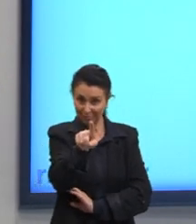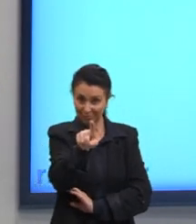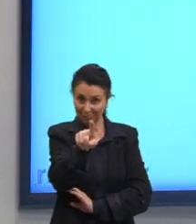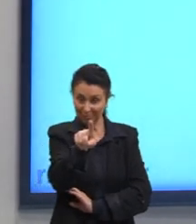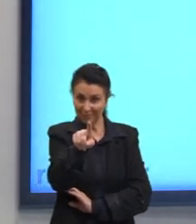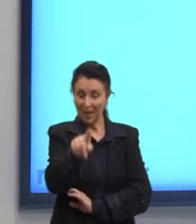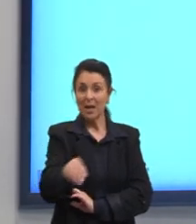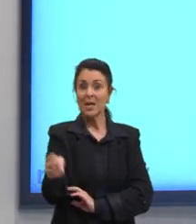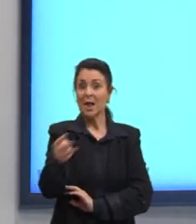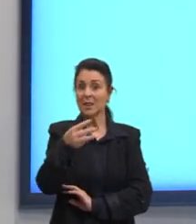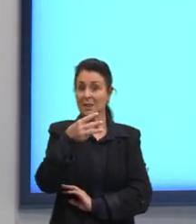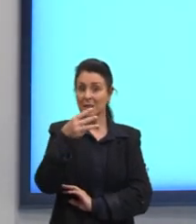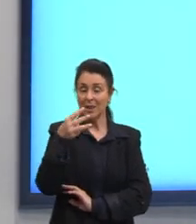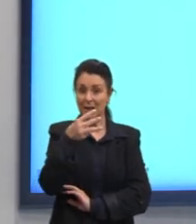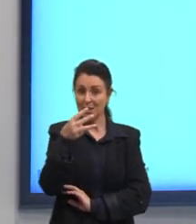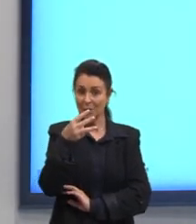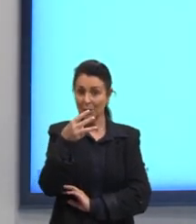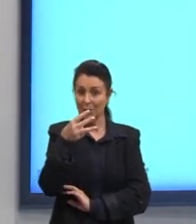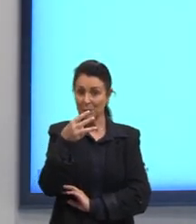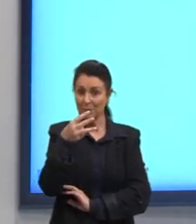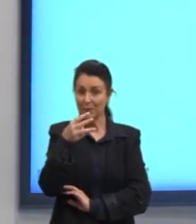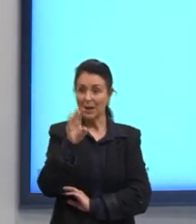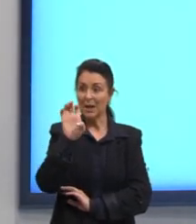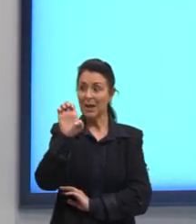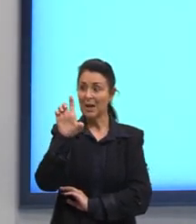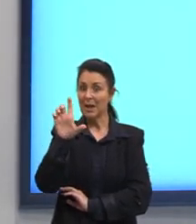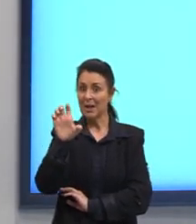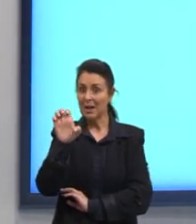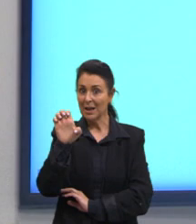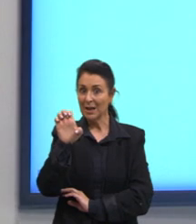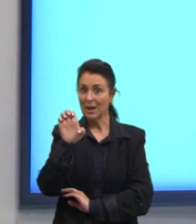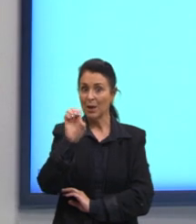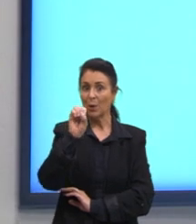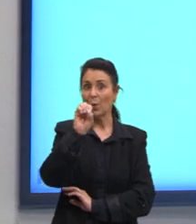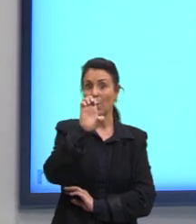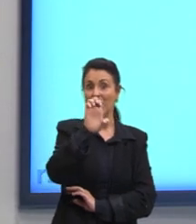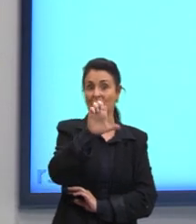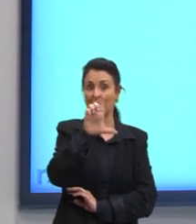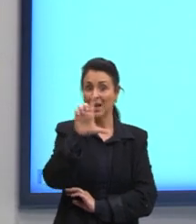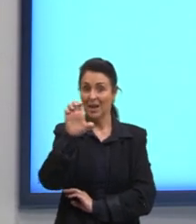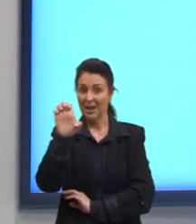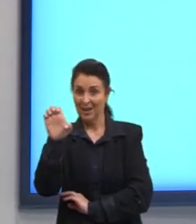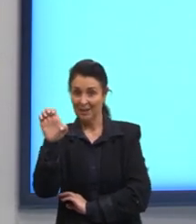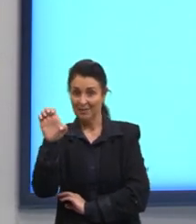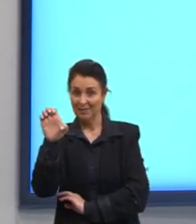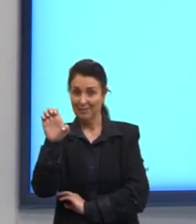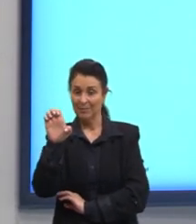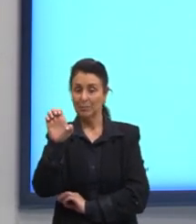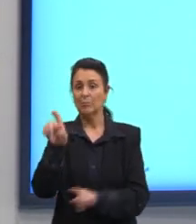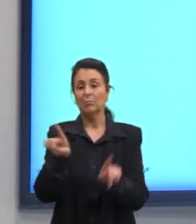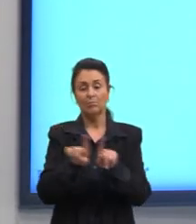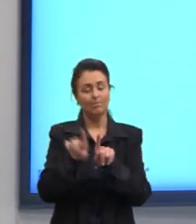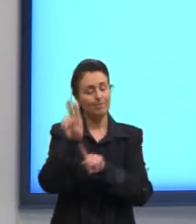e a terceira pessoa, ele e elea. Nós também utilizamos, gente,